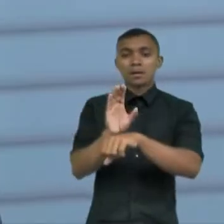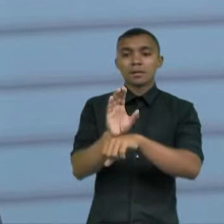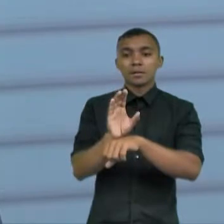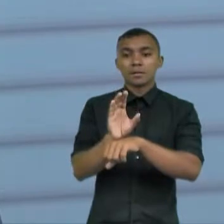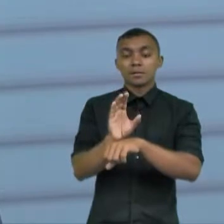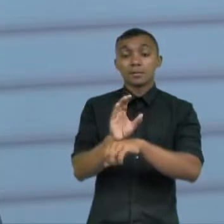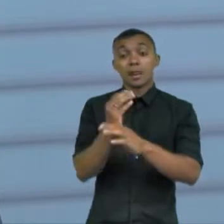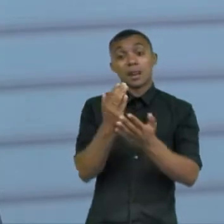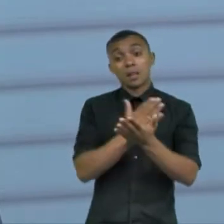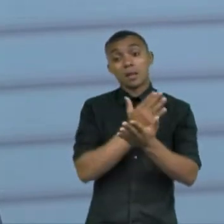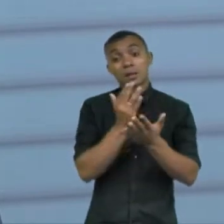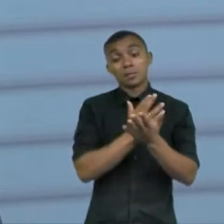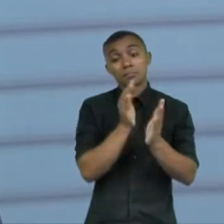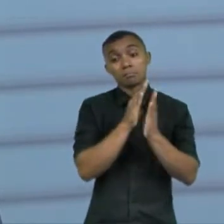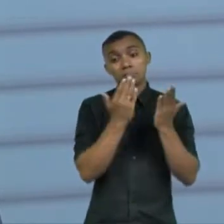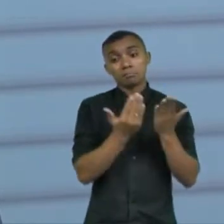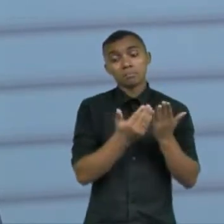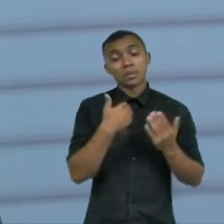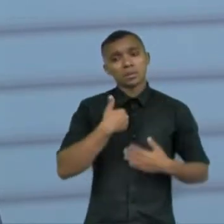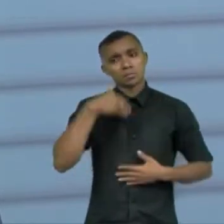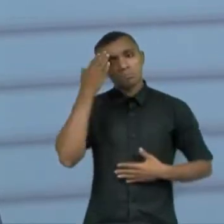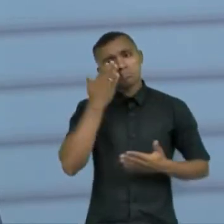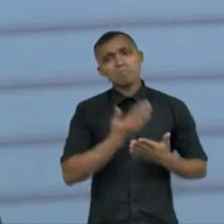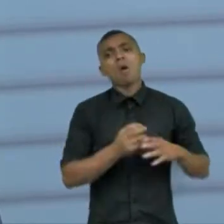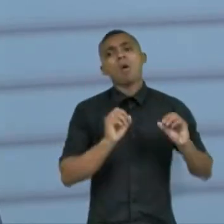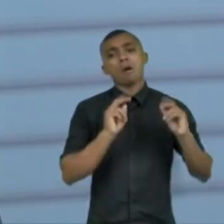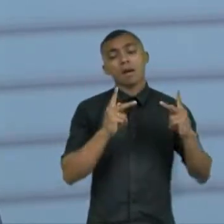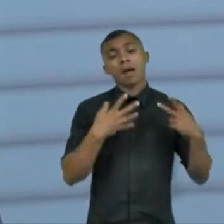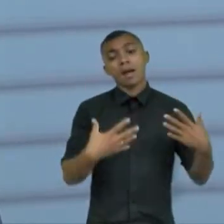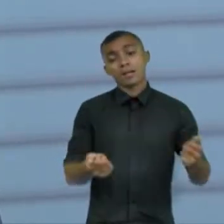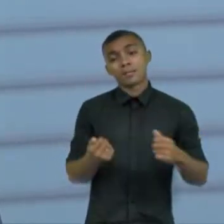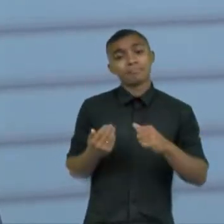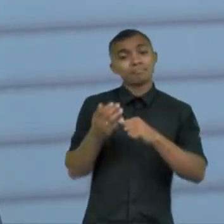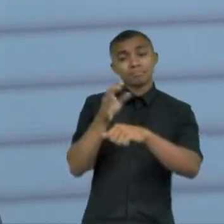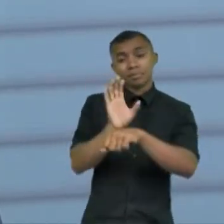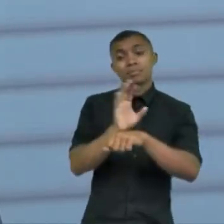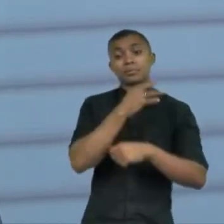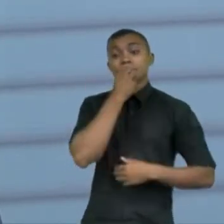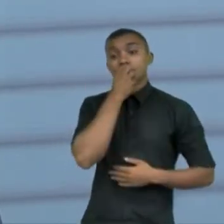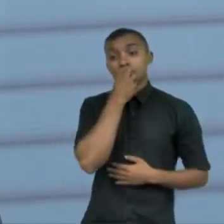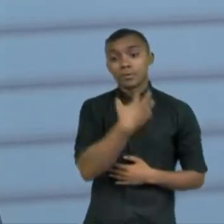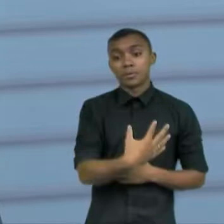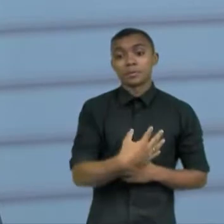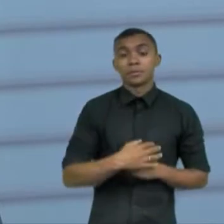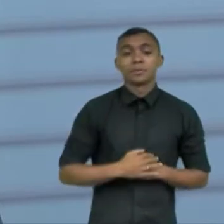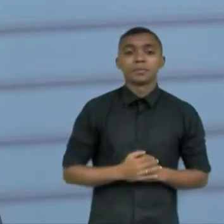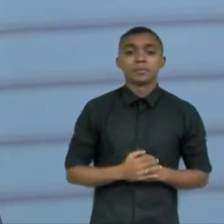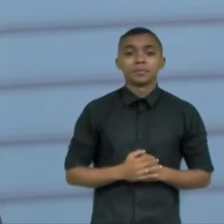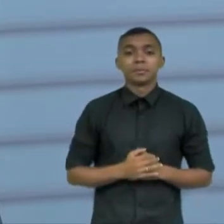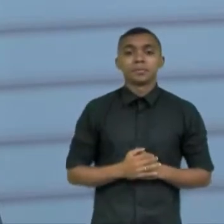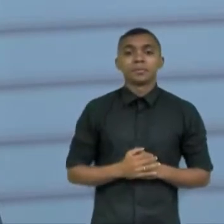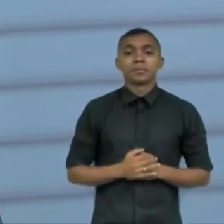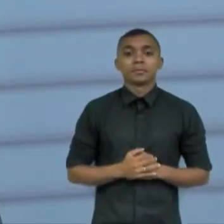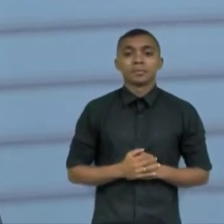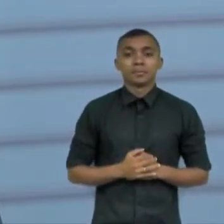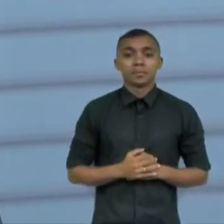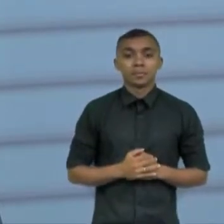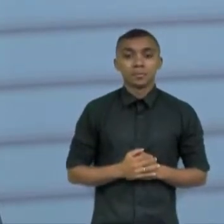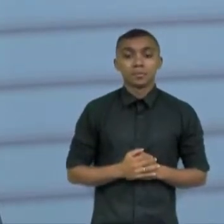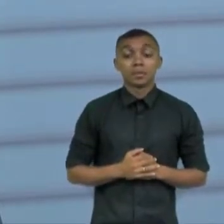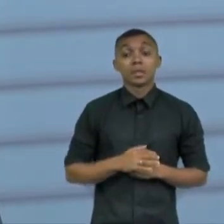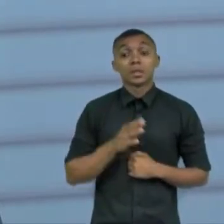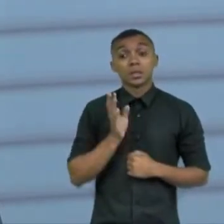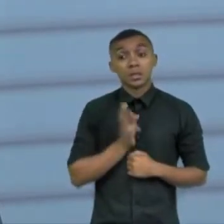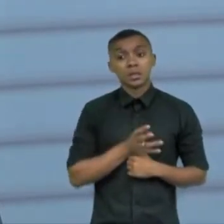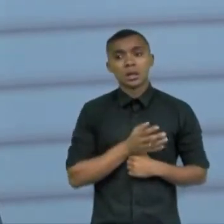livro e eu acreditei nele e fiz e foi muito bom ainda estou recebendo um